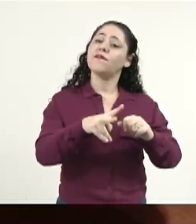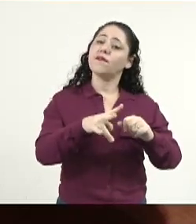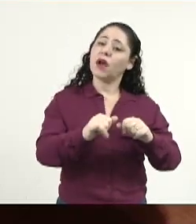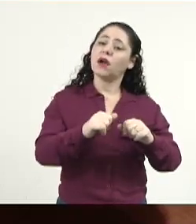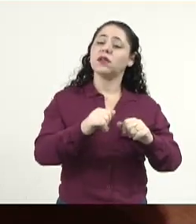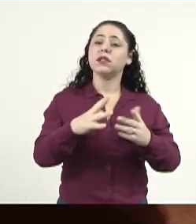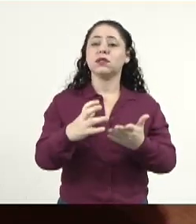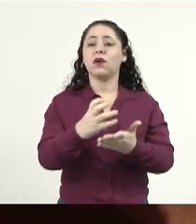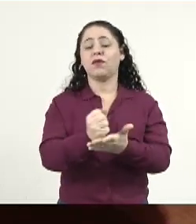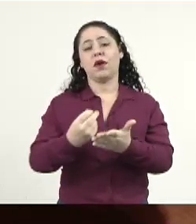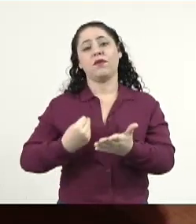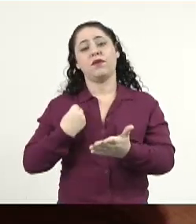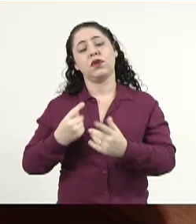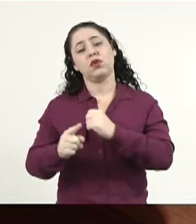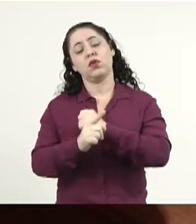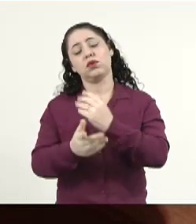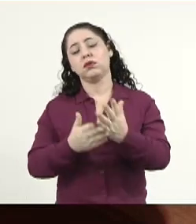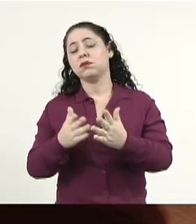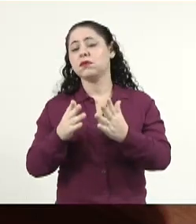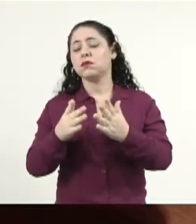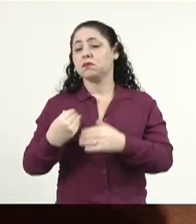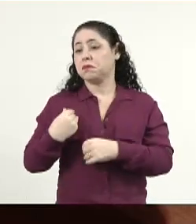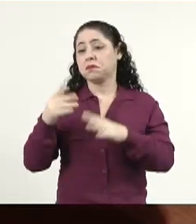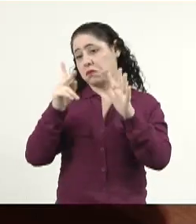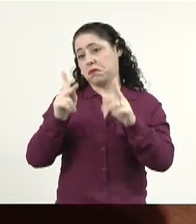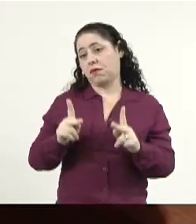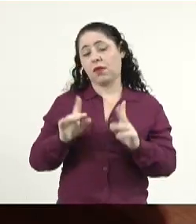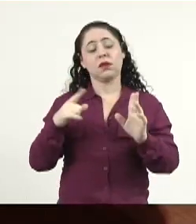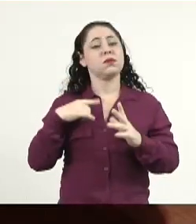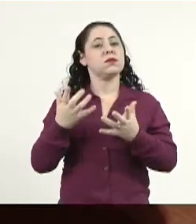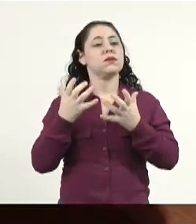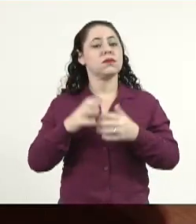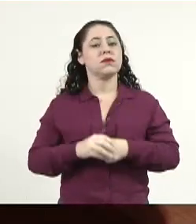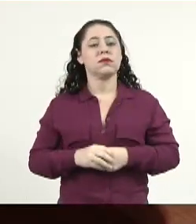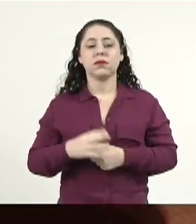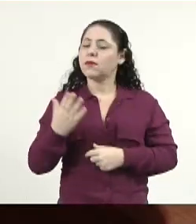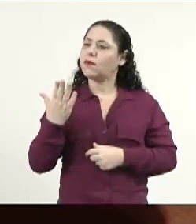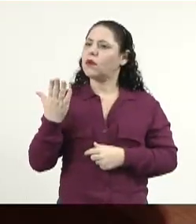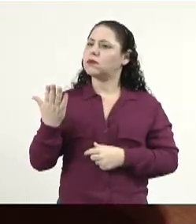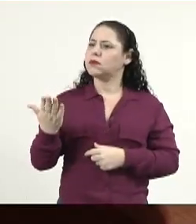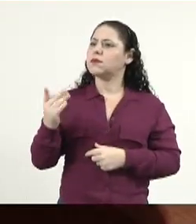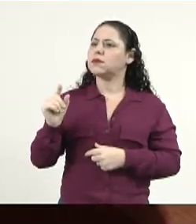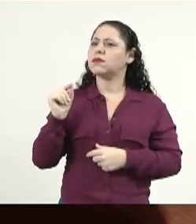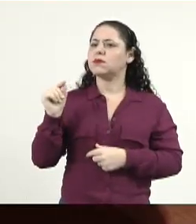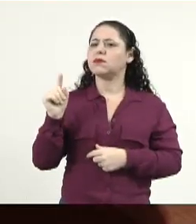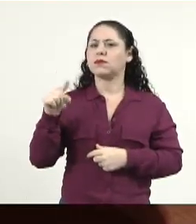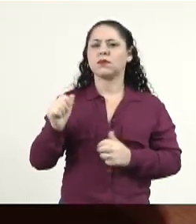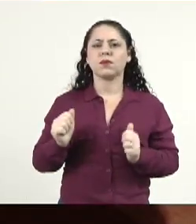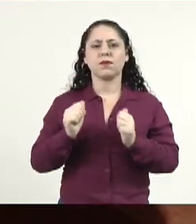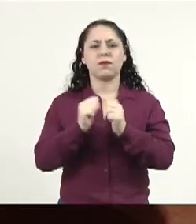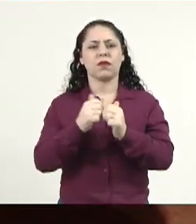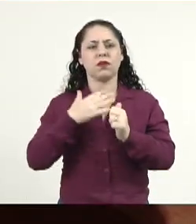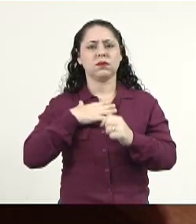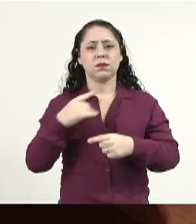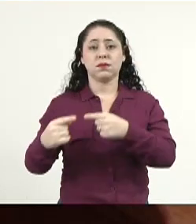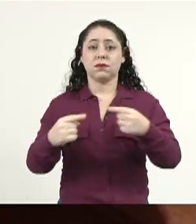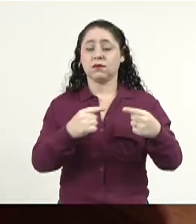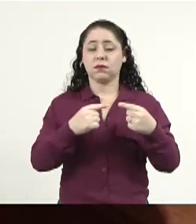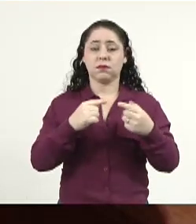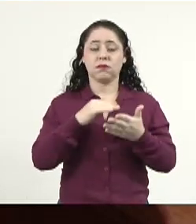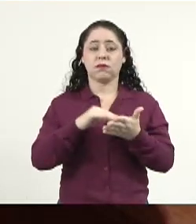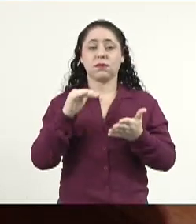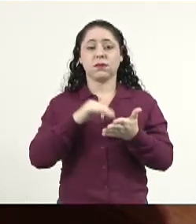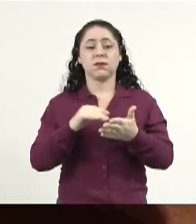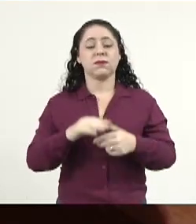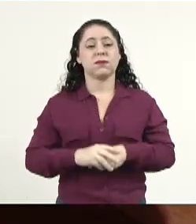salvar a vida e viver em paz. Então, eu queria que, vossa excelência, que foi junto comigo, tratamos de essa assunto do secretário,